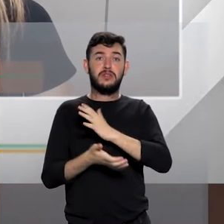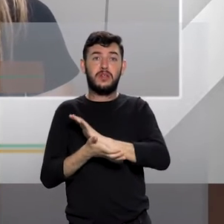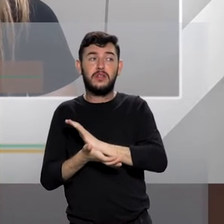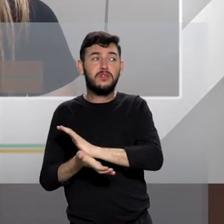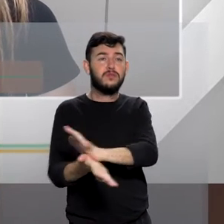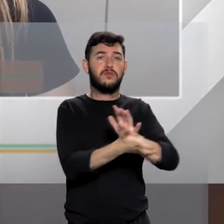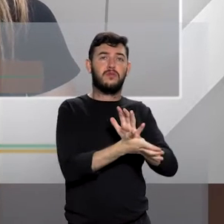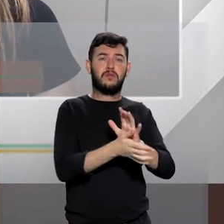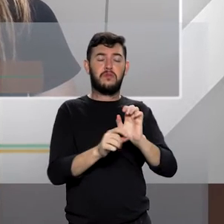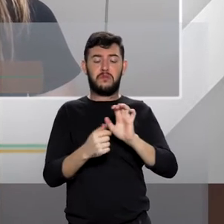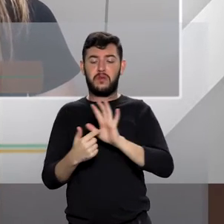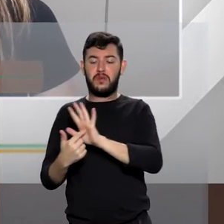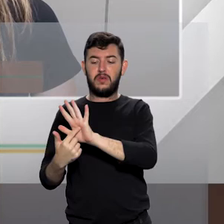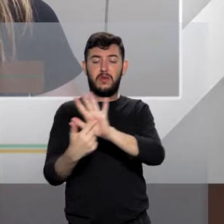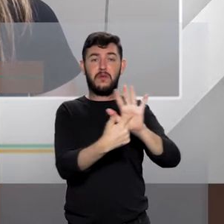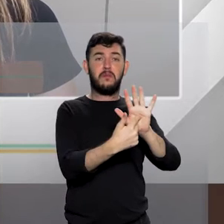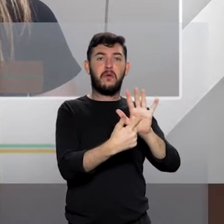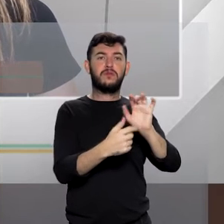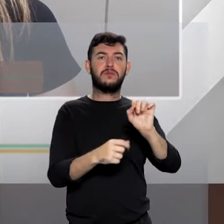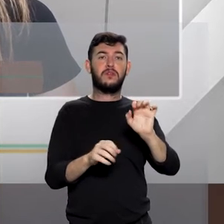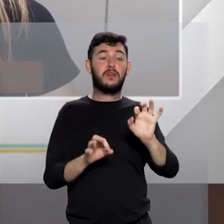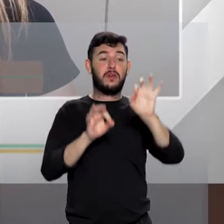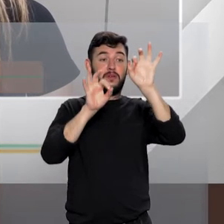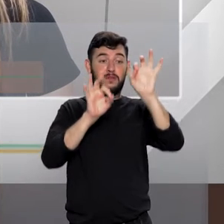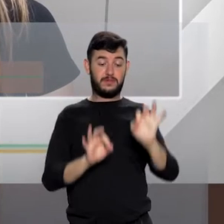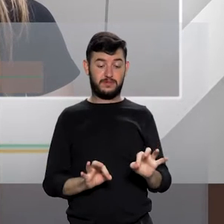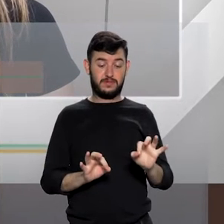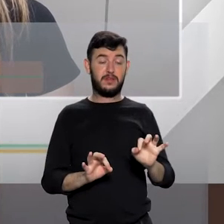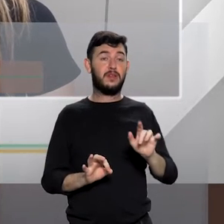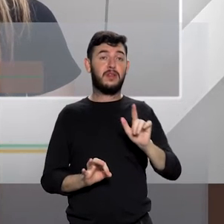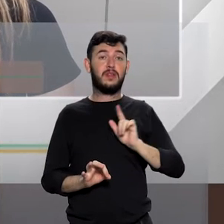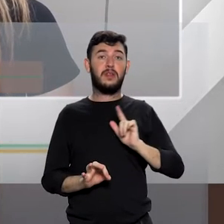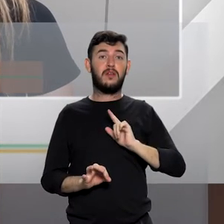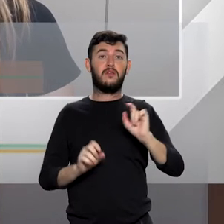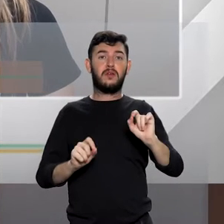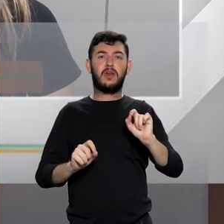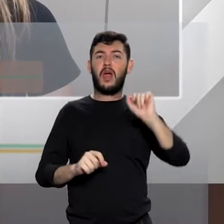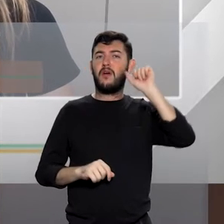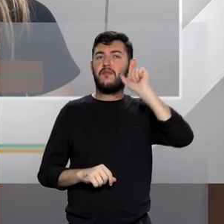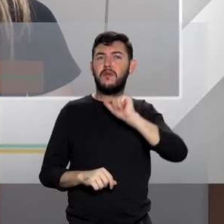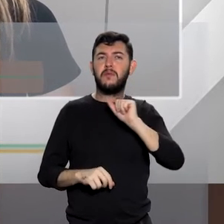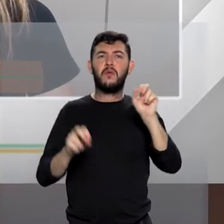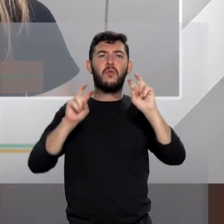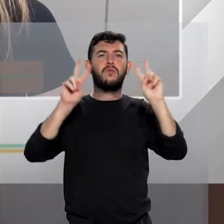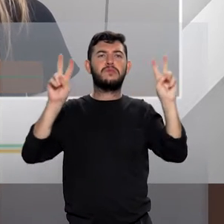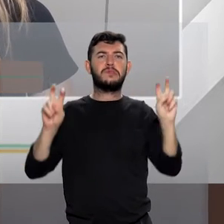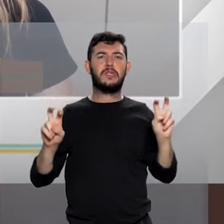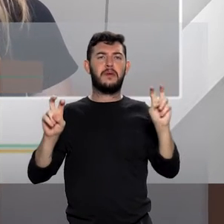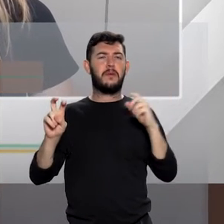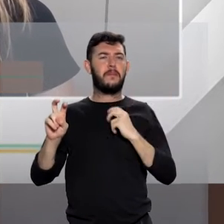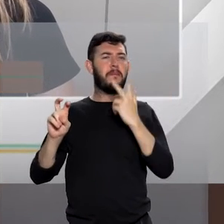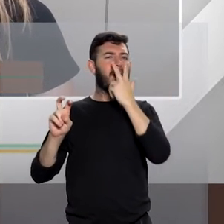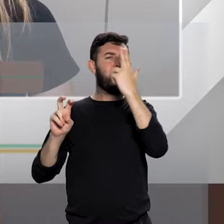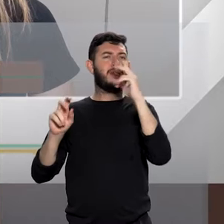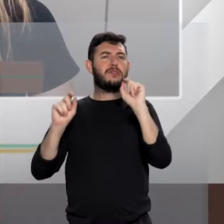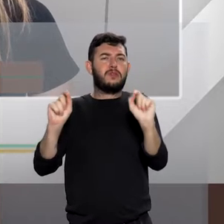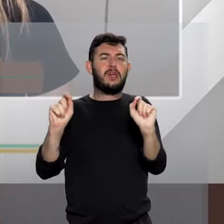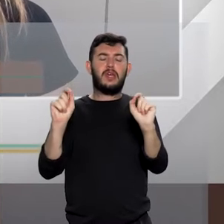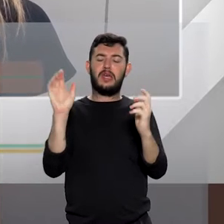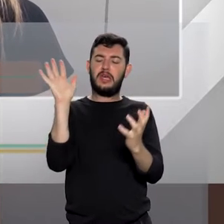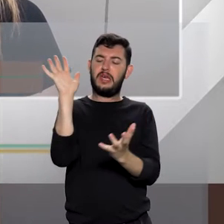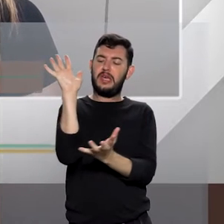dignidade ao feminino. Um sentido de hierarquia em relação ao masculino.